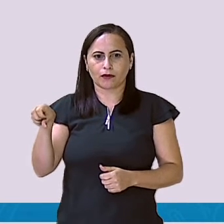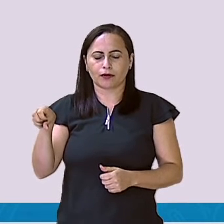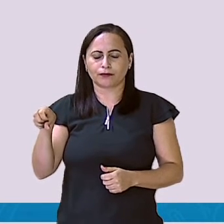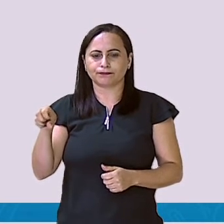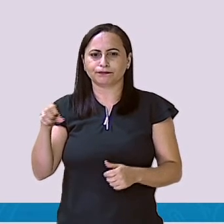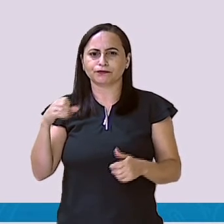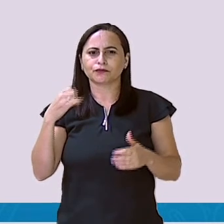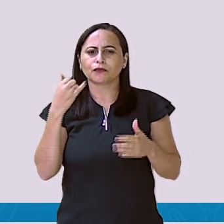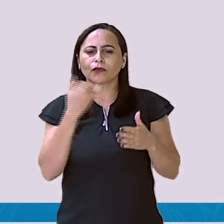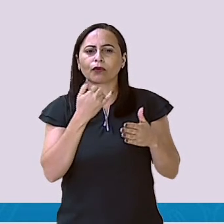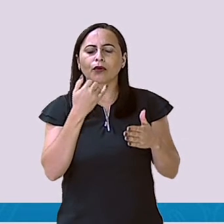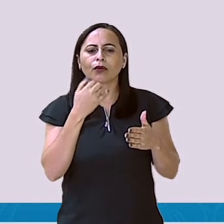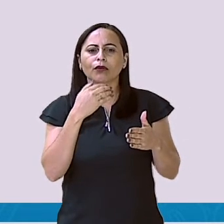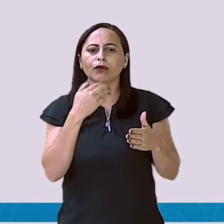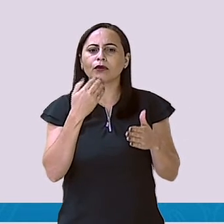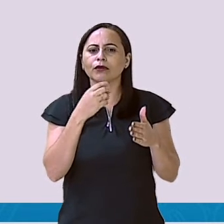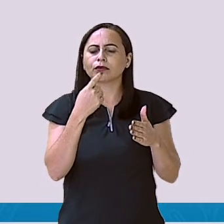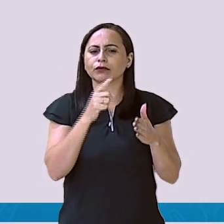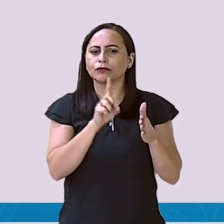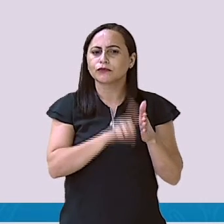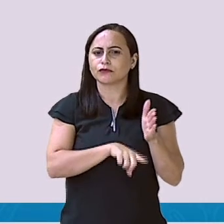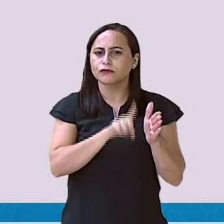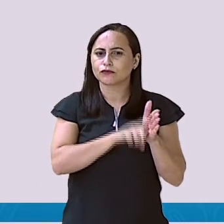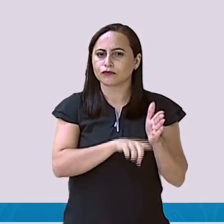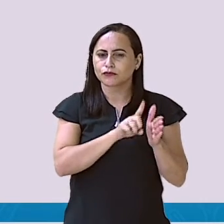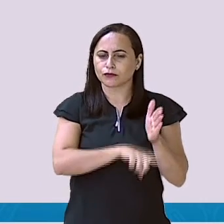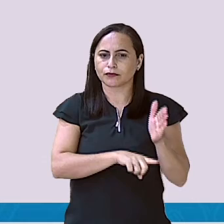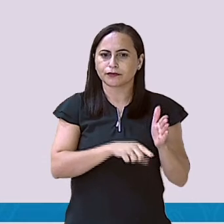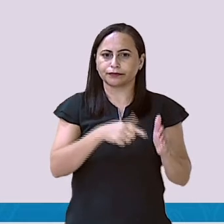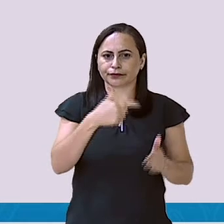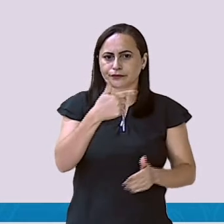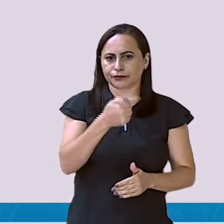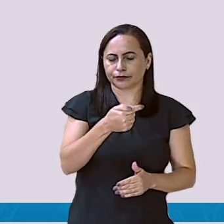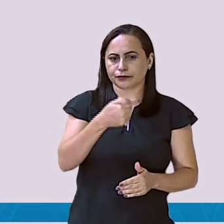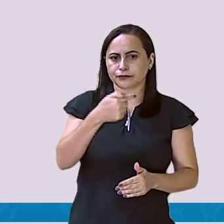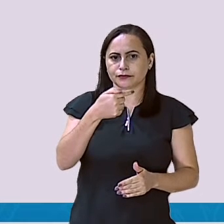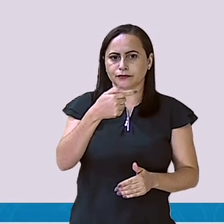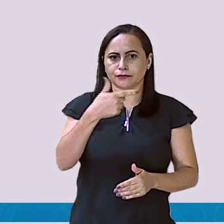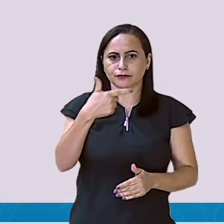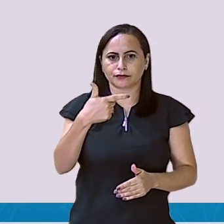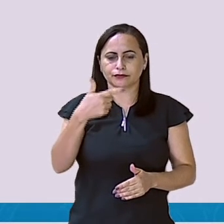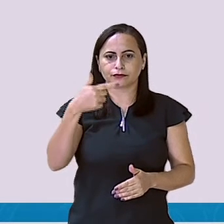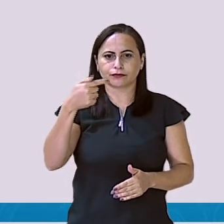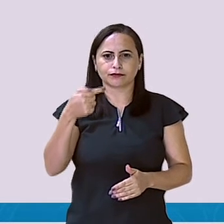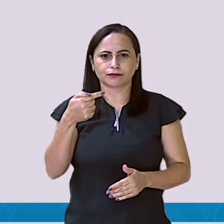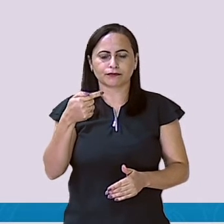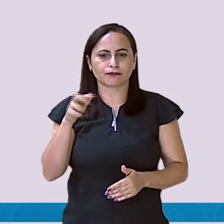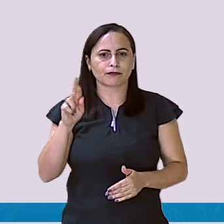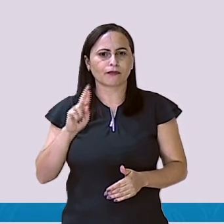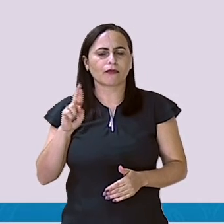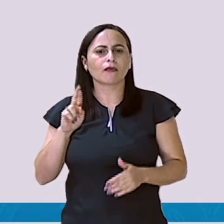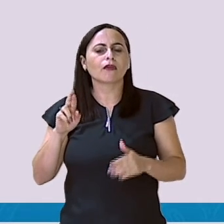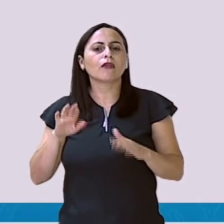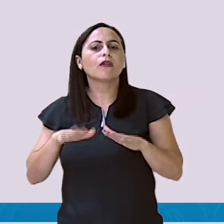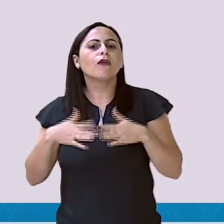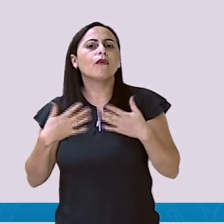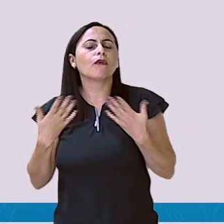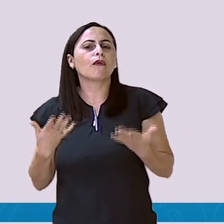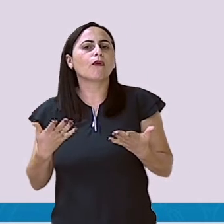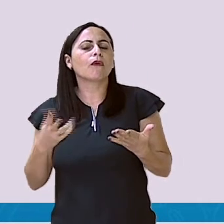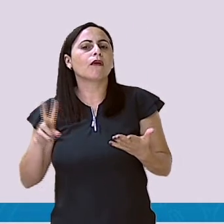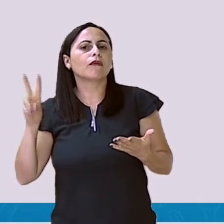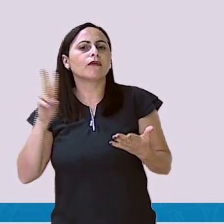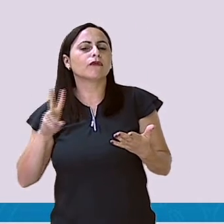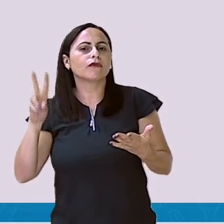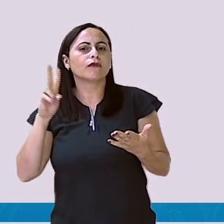descontados R$ 727,00. Qual é o valor do salário deste funcionário? Então, temos